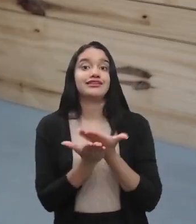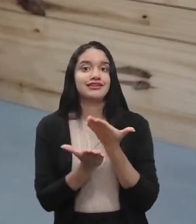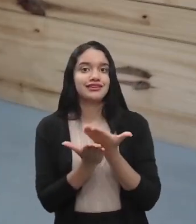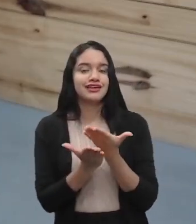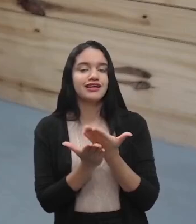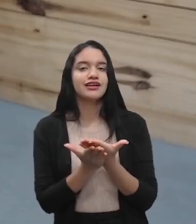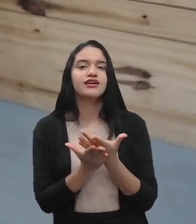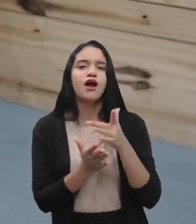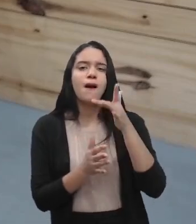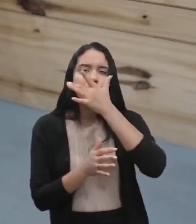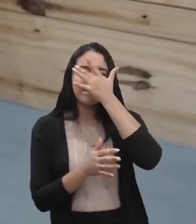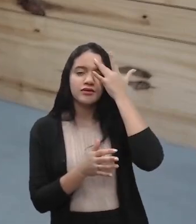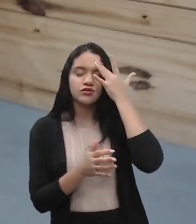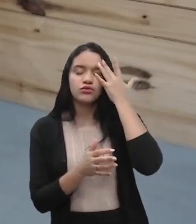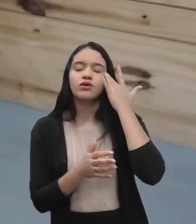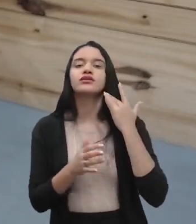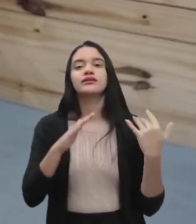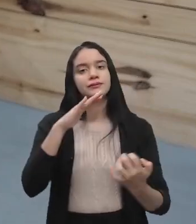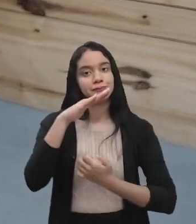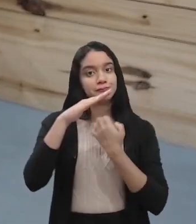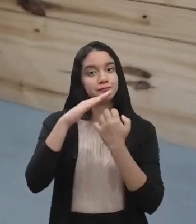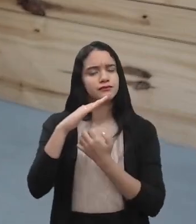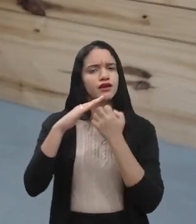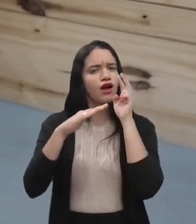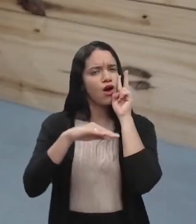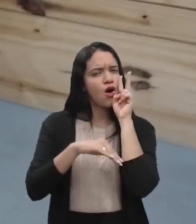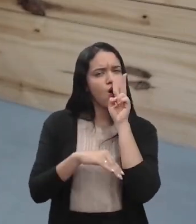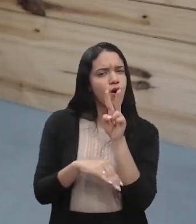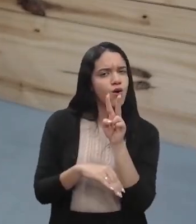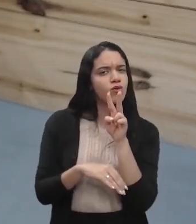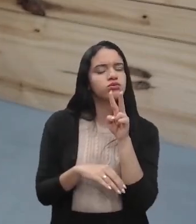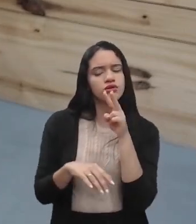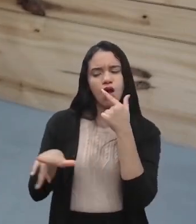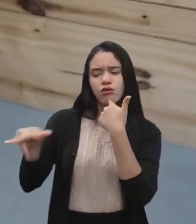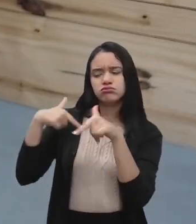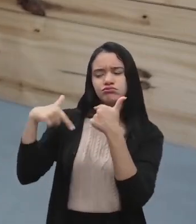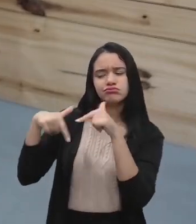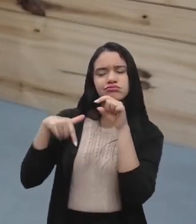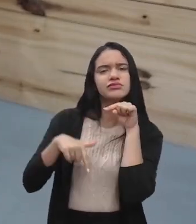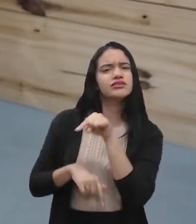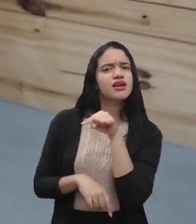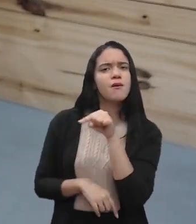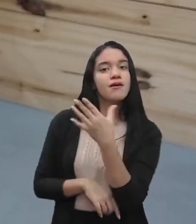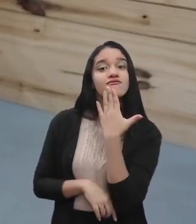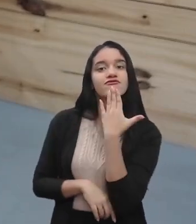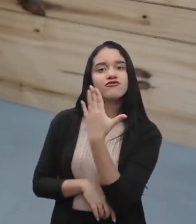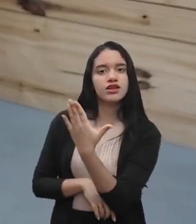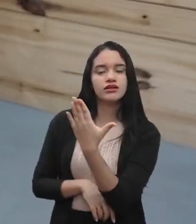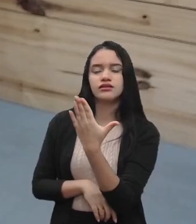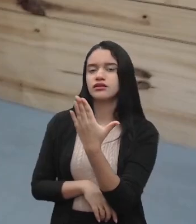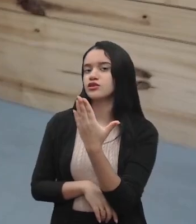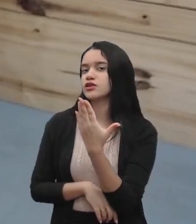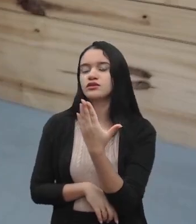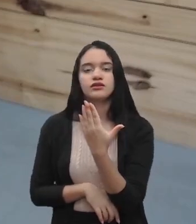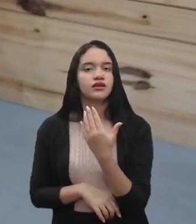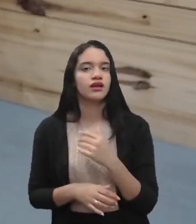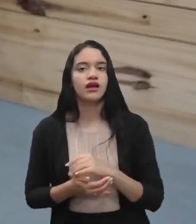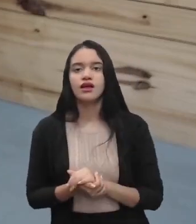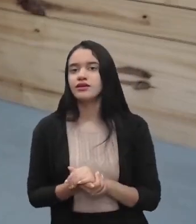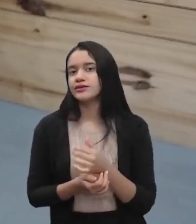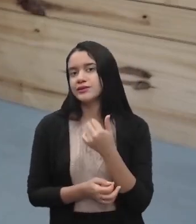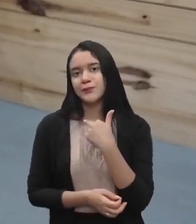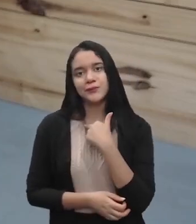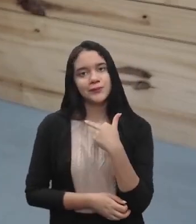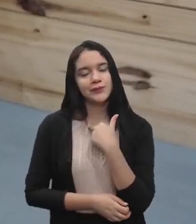até para o pessoal de empresa que é assim, tem gente que olha o seu trabalho só o que está na sua frente. A gente não pode só olhar o que está na